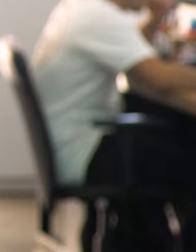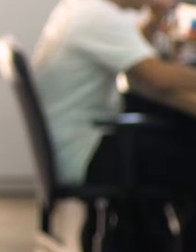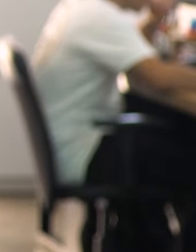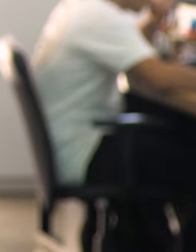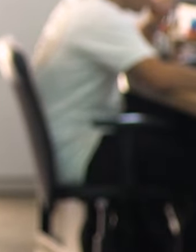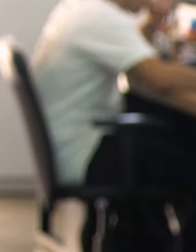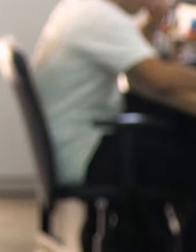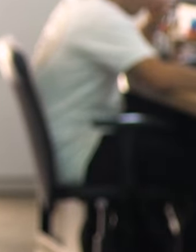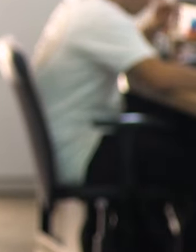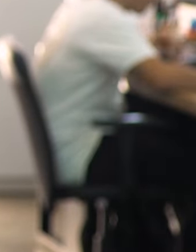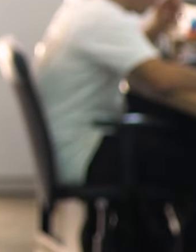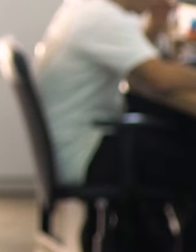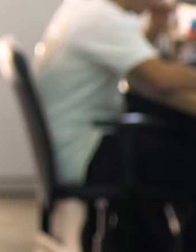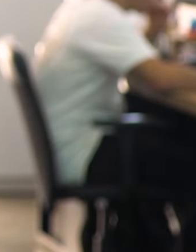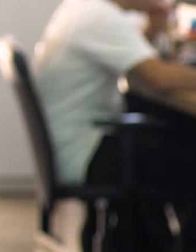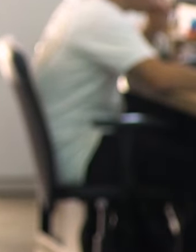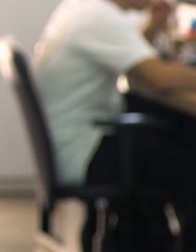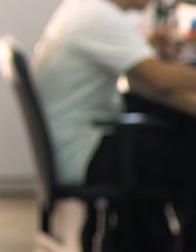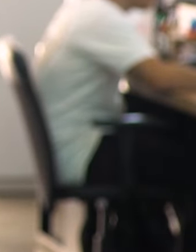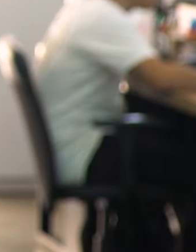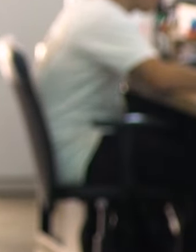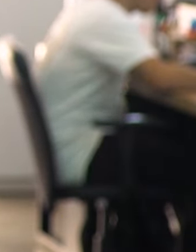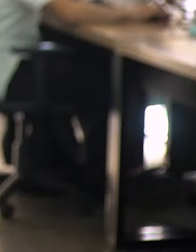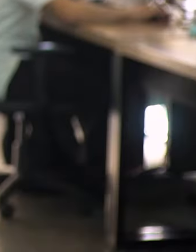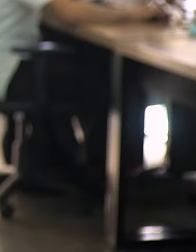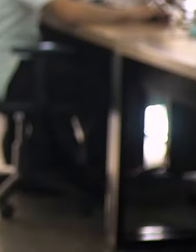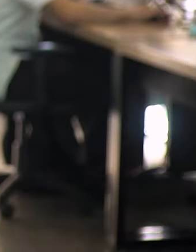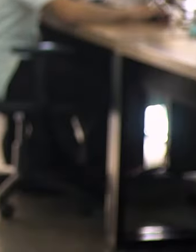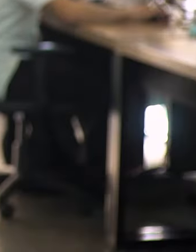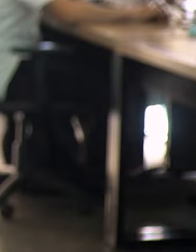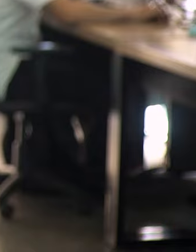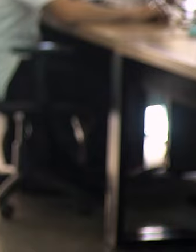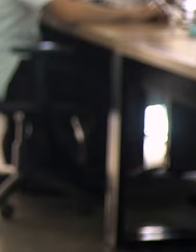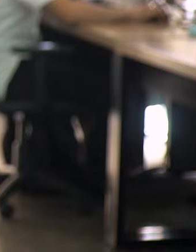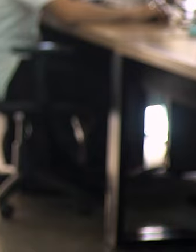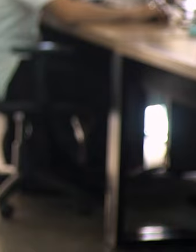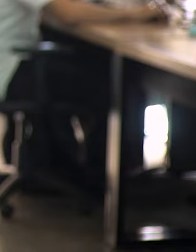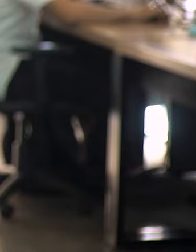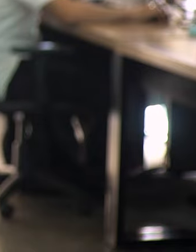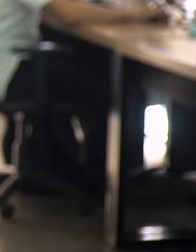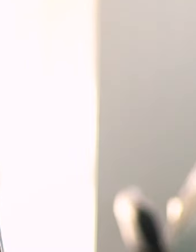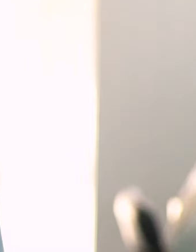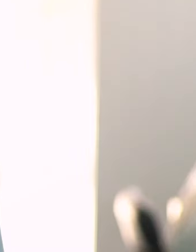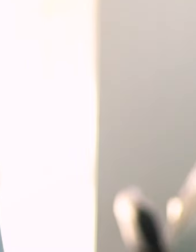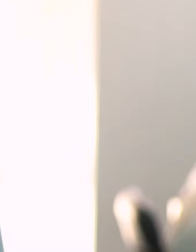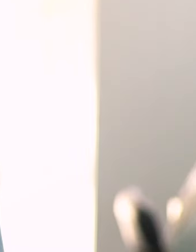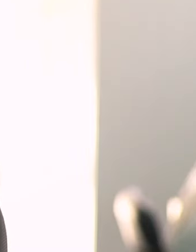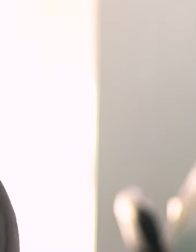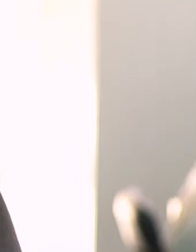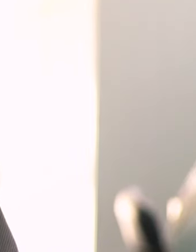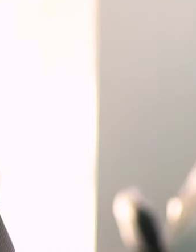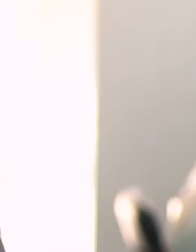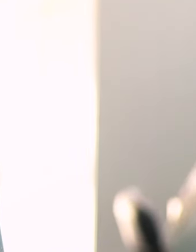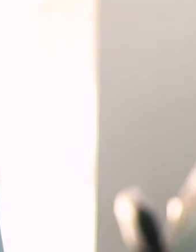parte do maior partido de esquerda da América Latina. O Partido dos Trabalhadores e das Trabalhadoras te convida